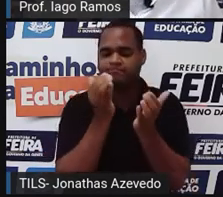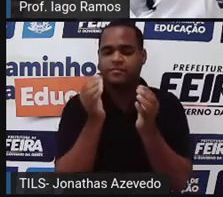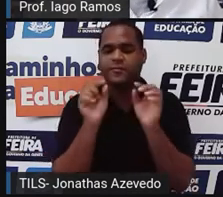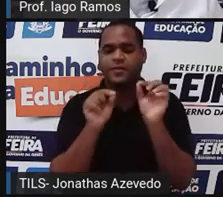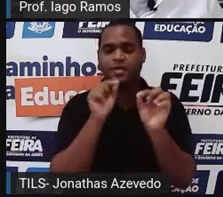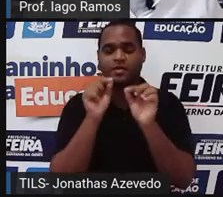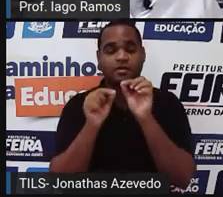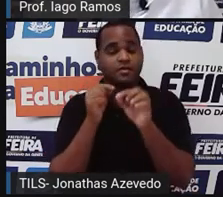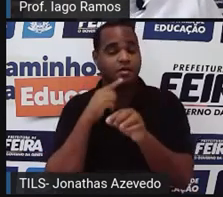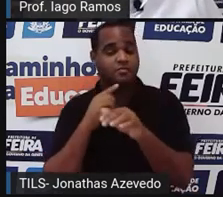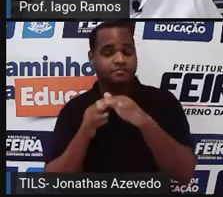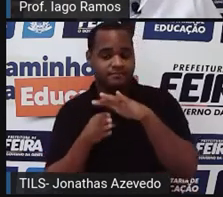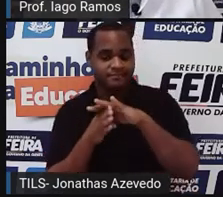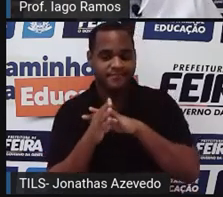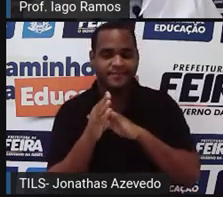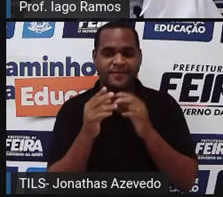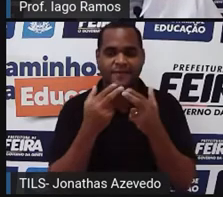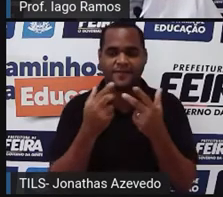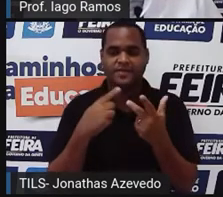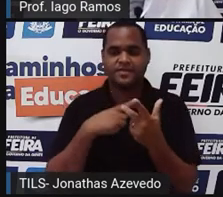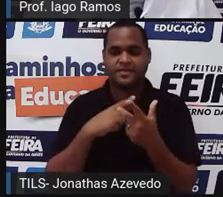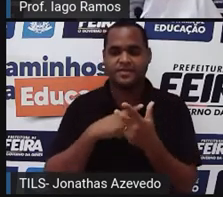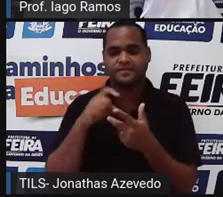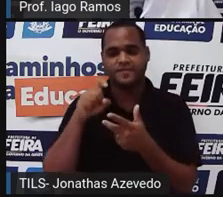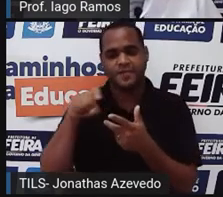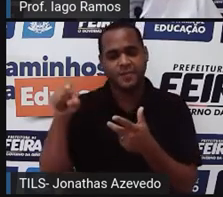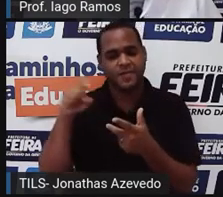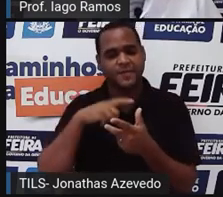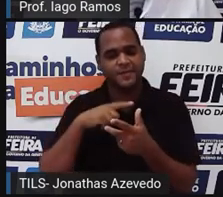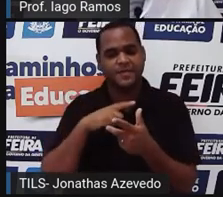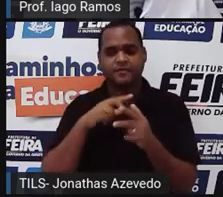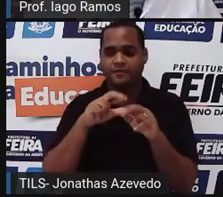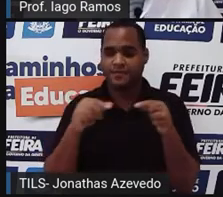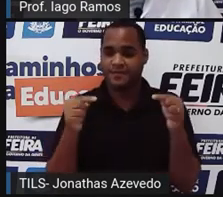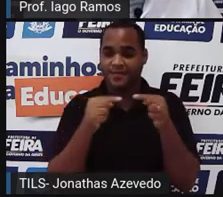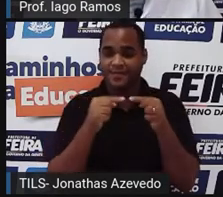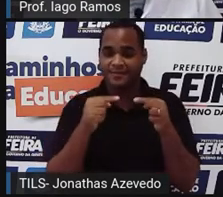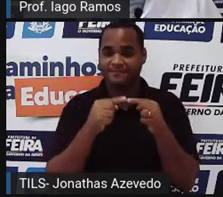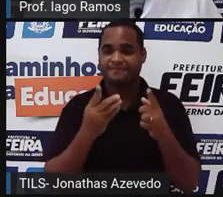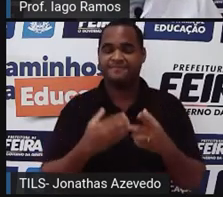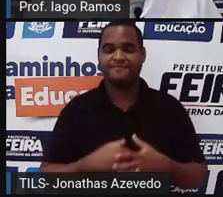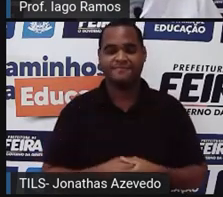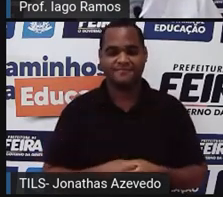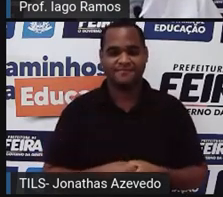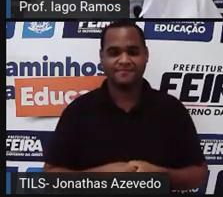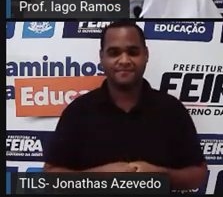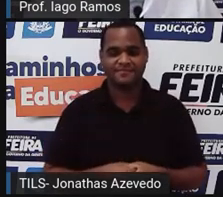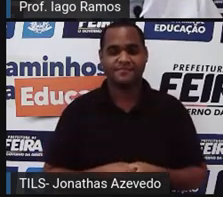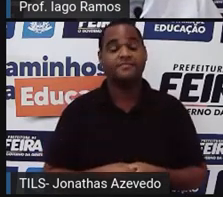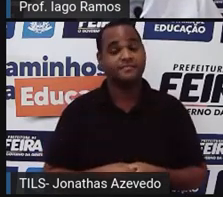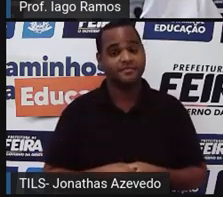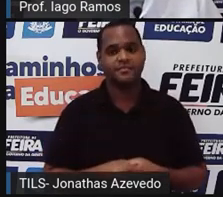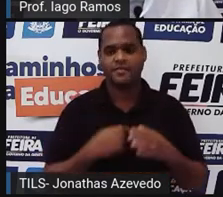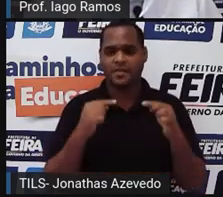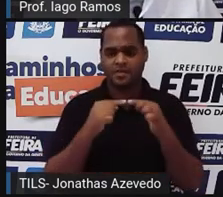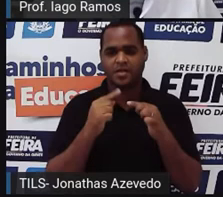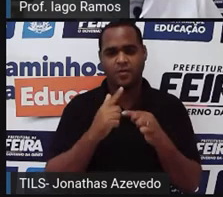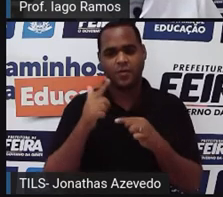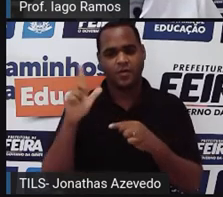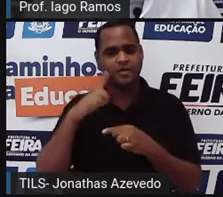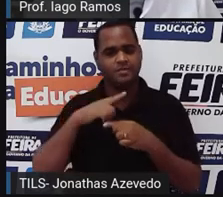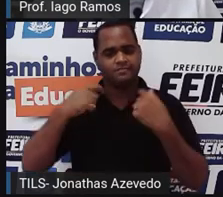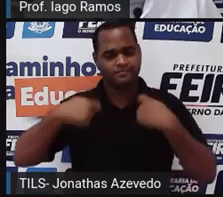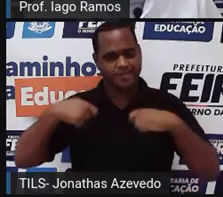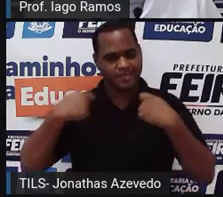através da notação de fração, como está aqui, tá bom? Então, essa é outra coisa que a gente